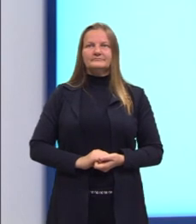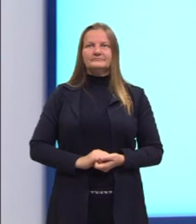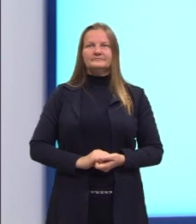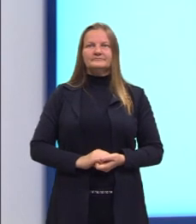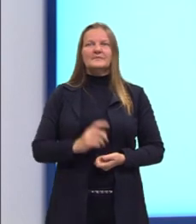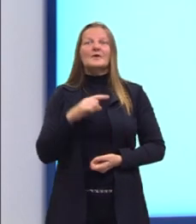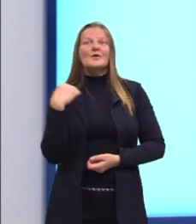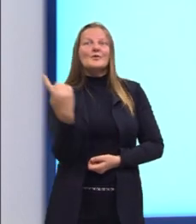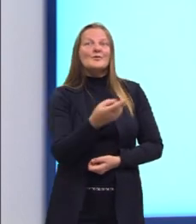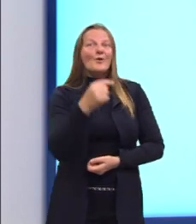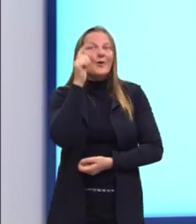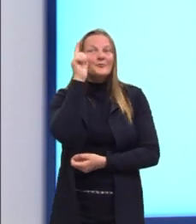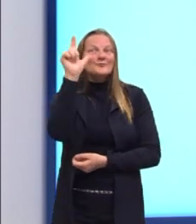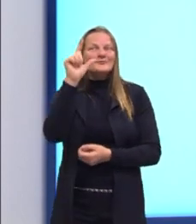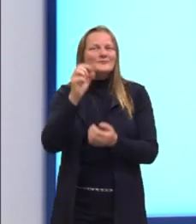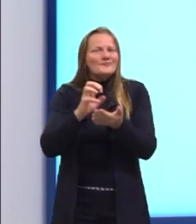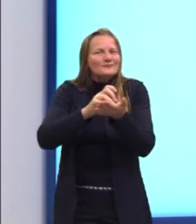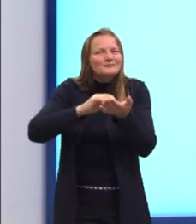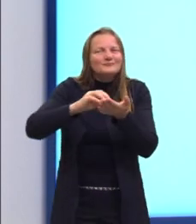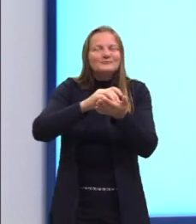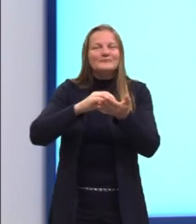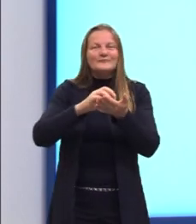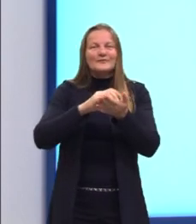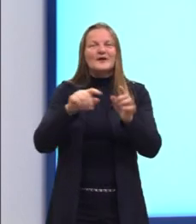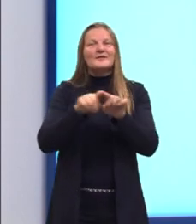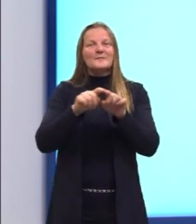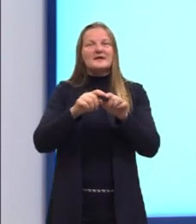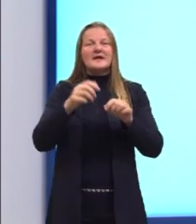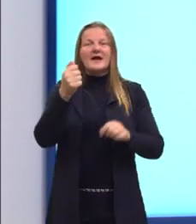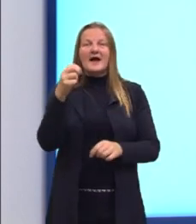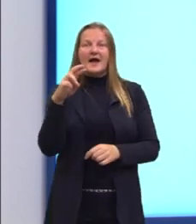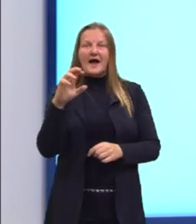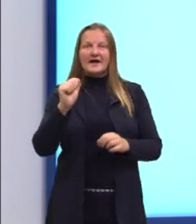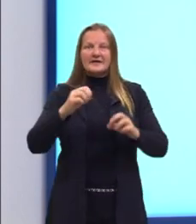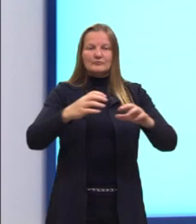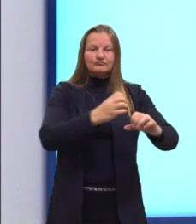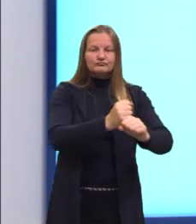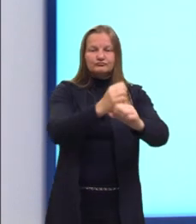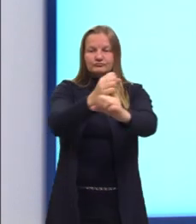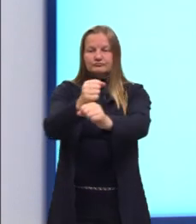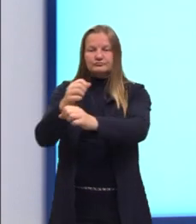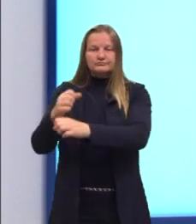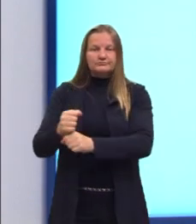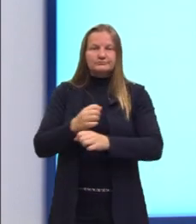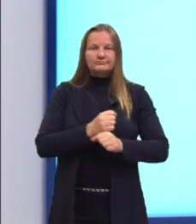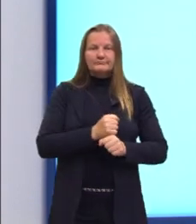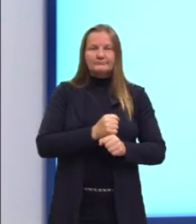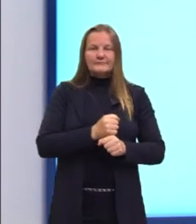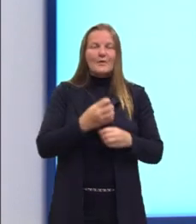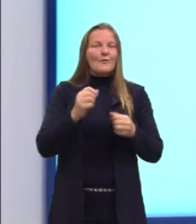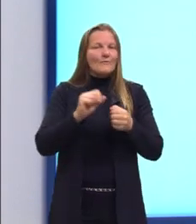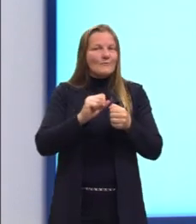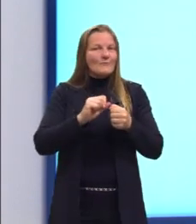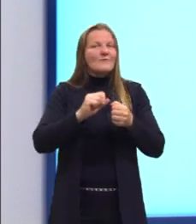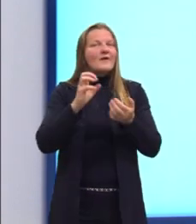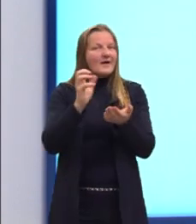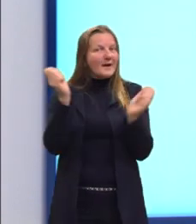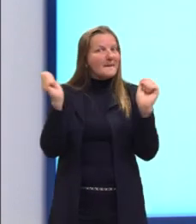Nós conseguimos calcular, então, a área de um prisma. Então, a gente sempre pode